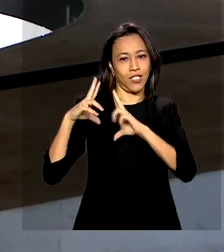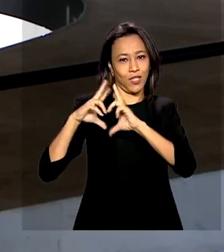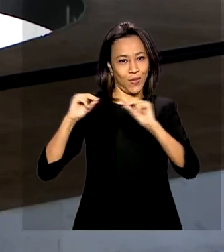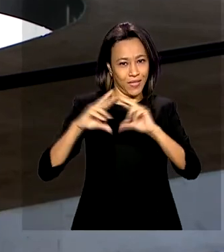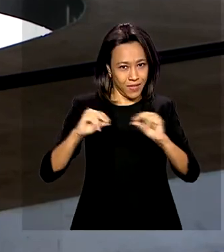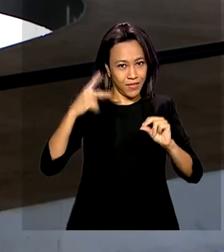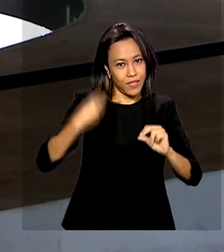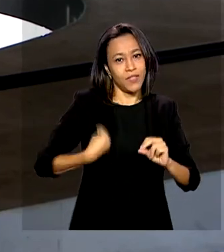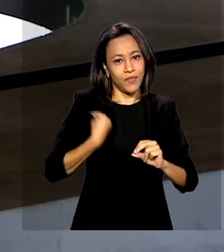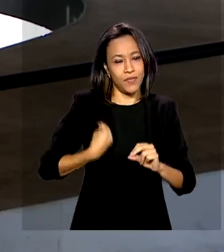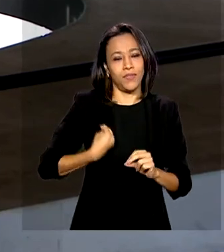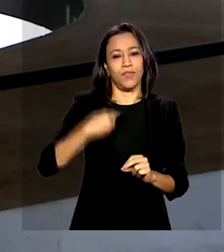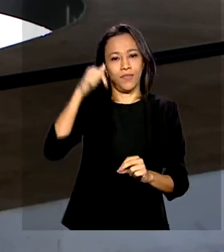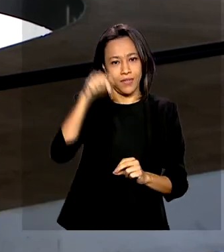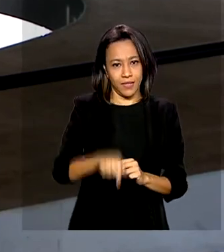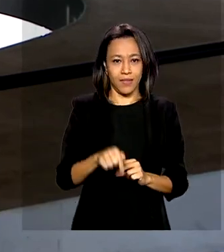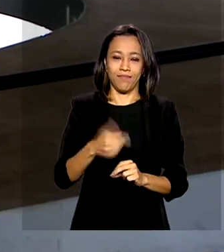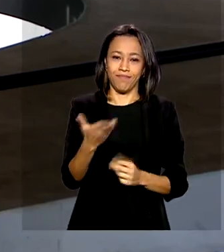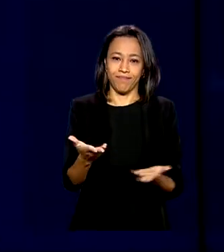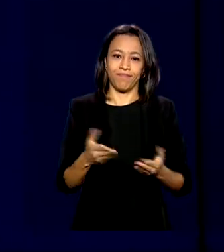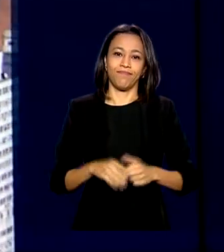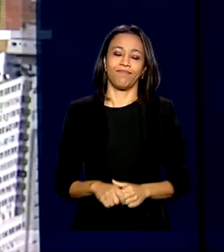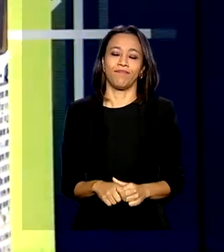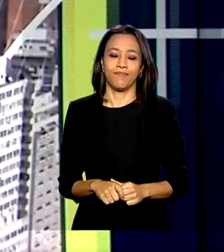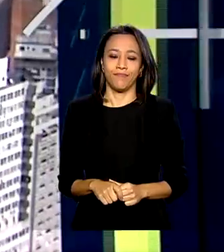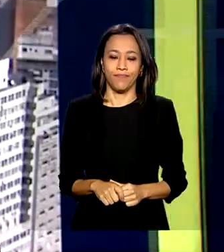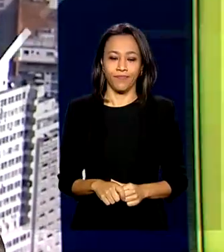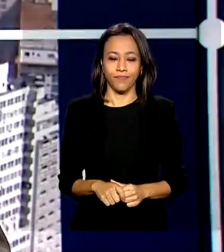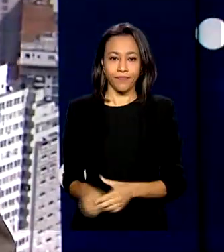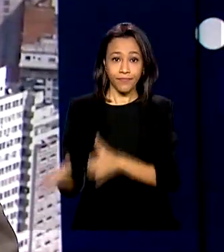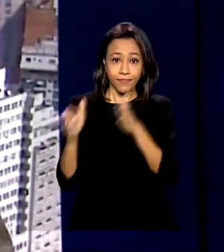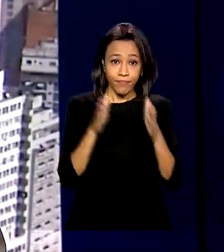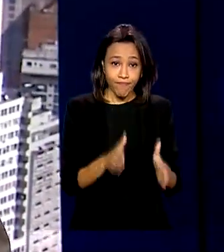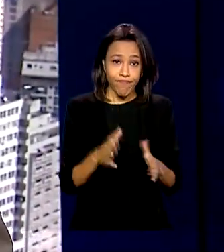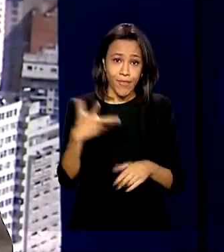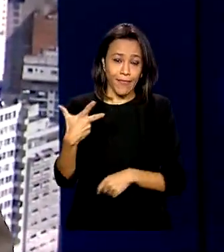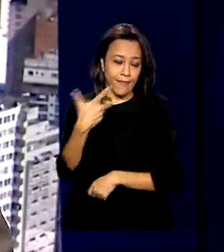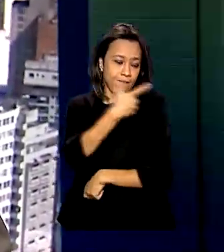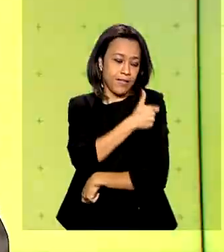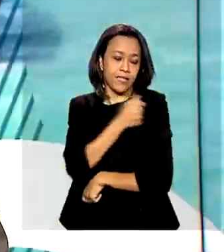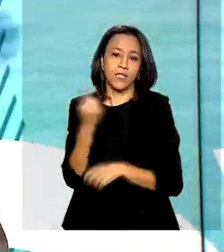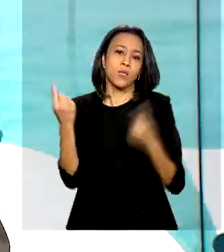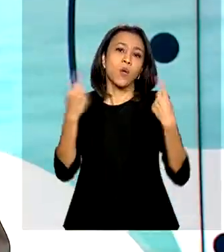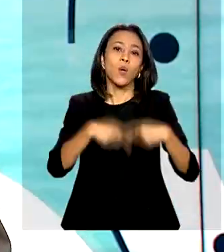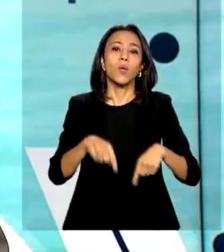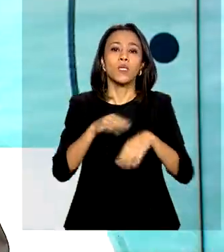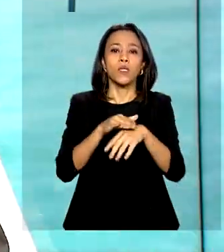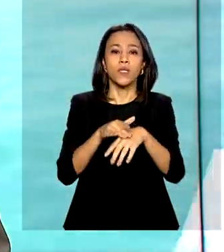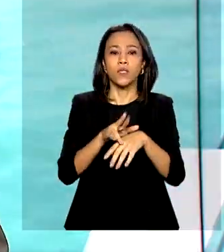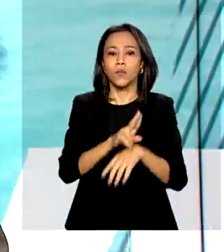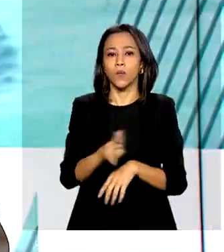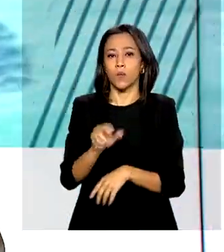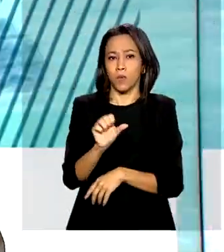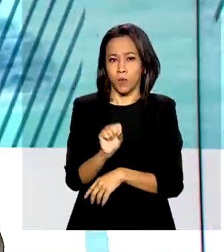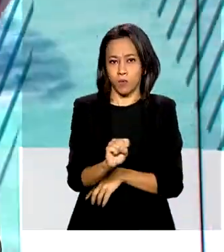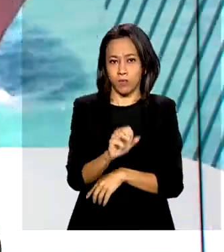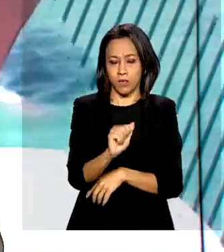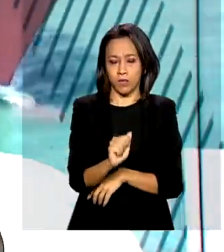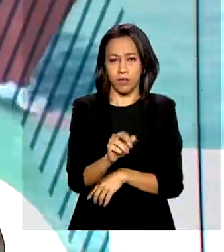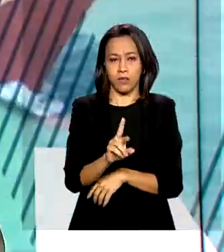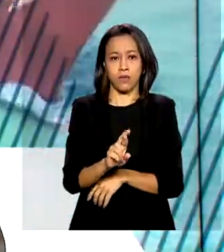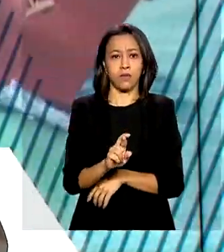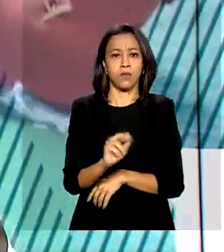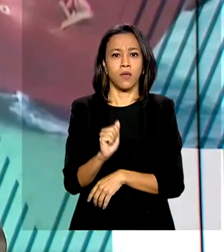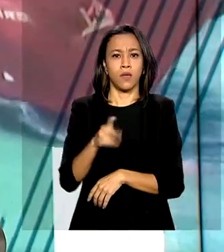Luana Karen, para o governo agora. A vacinação contra o sarampo vai até 31 de agosto.